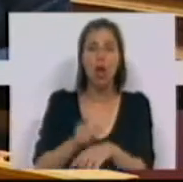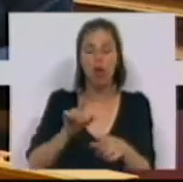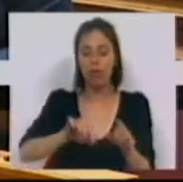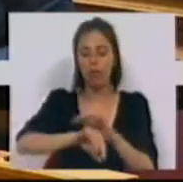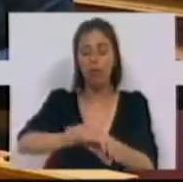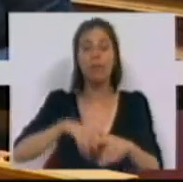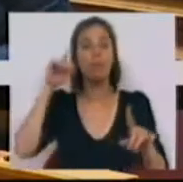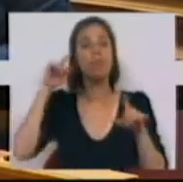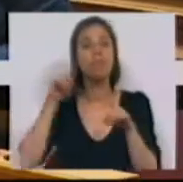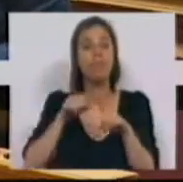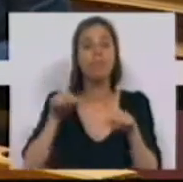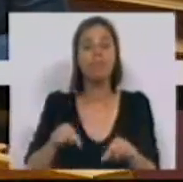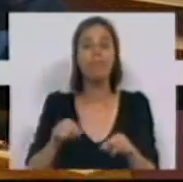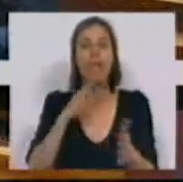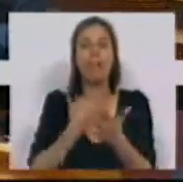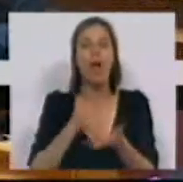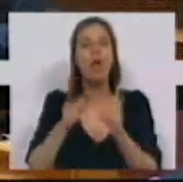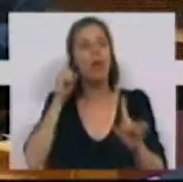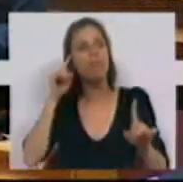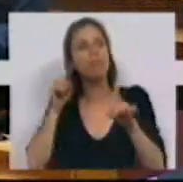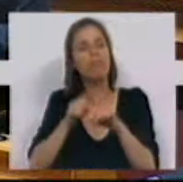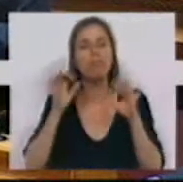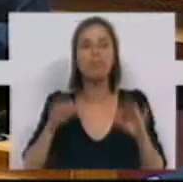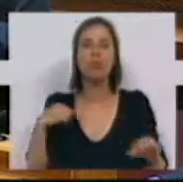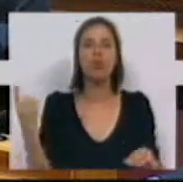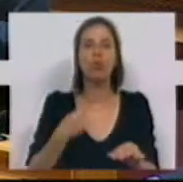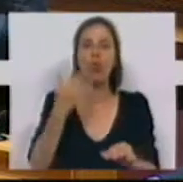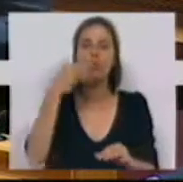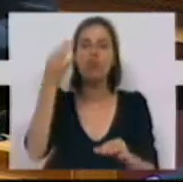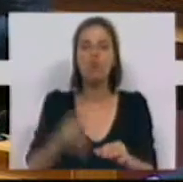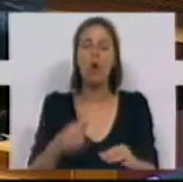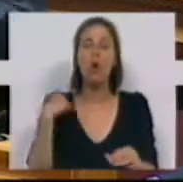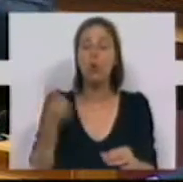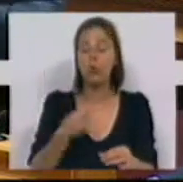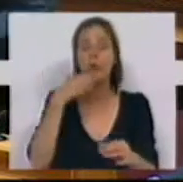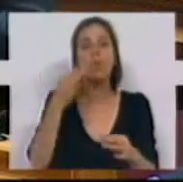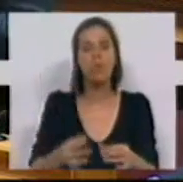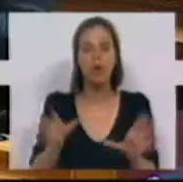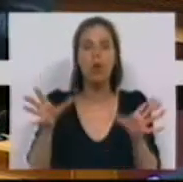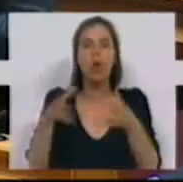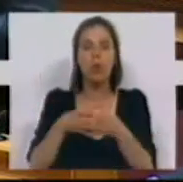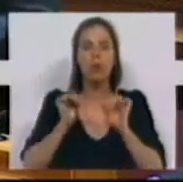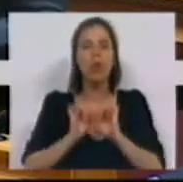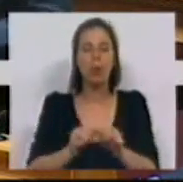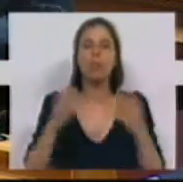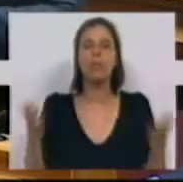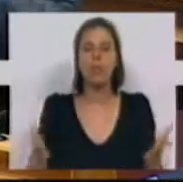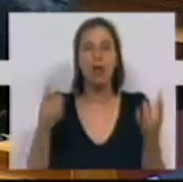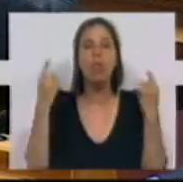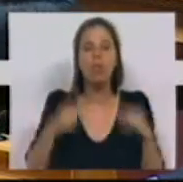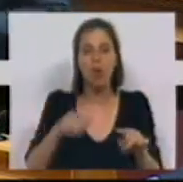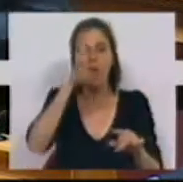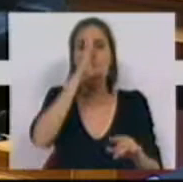nesta causa que acaba por ser uma causa de todos, de todas as bancadas da oposição, só